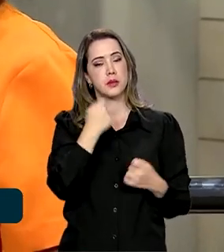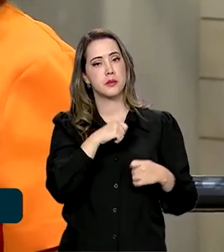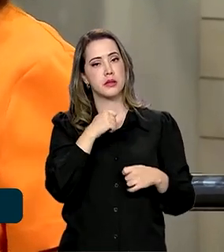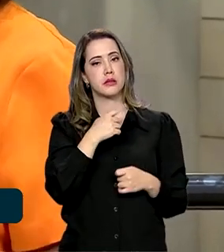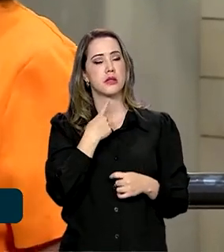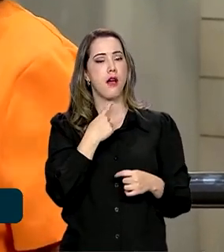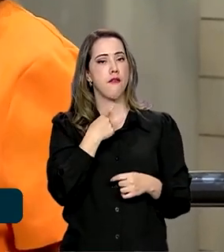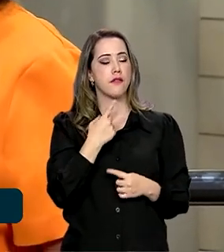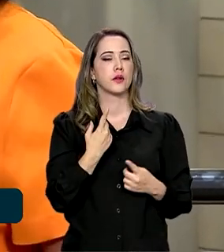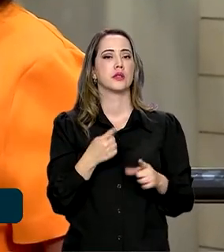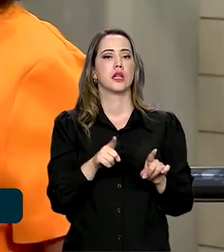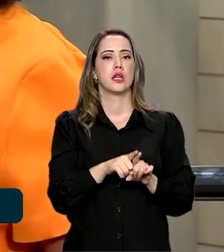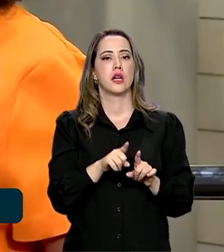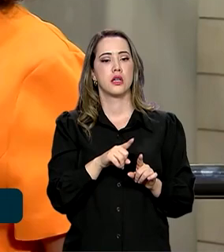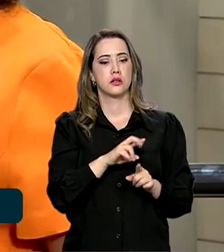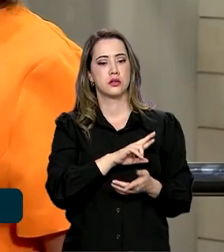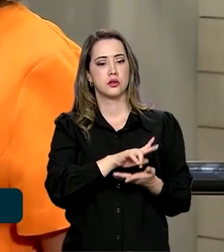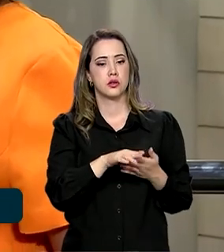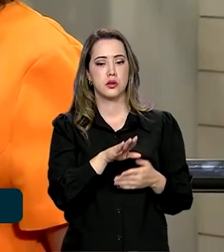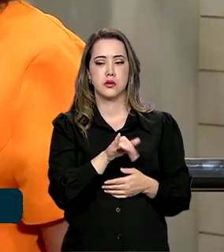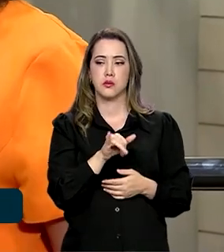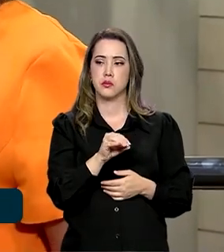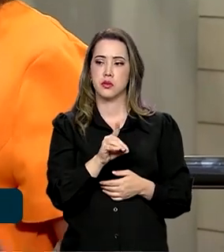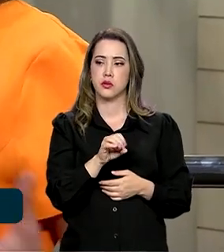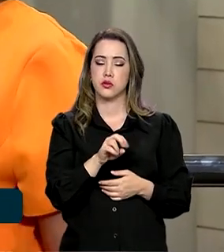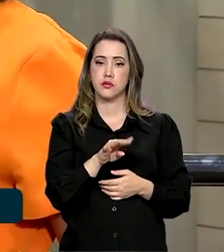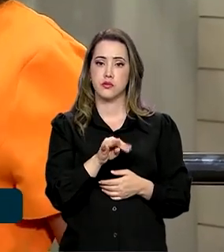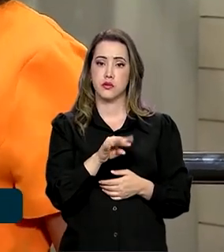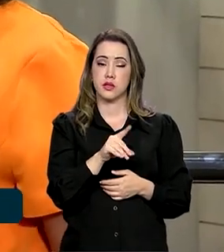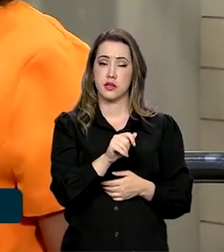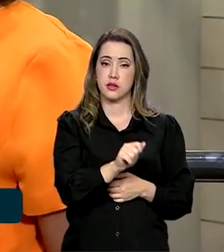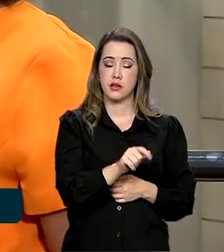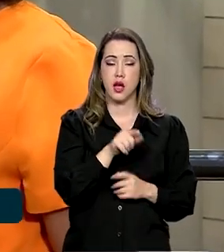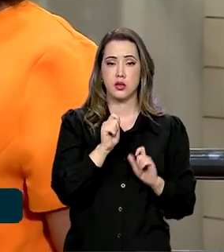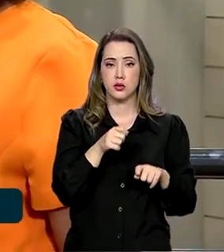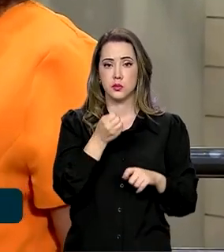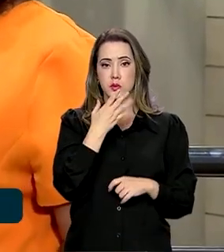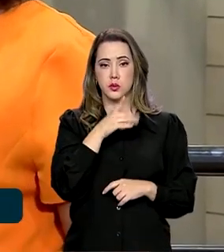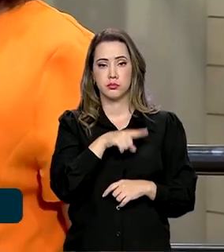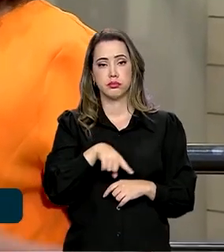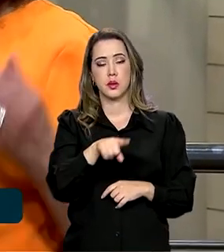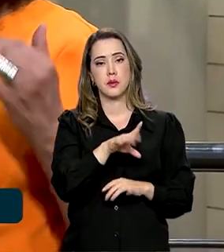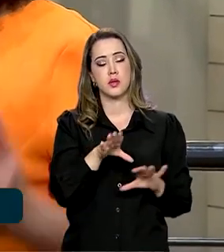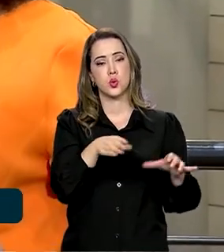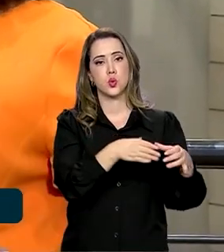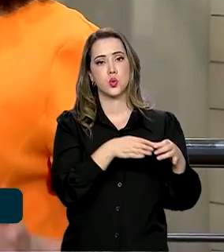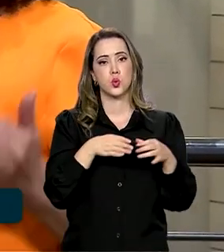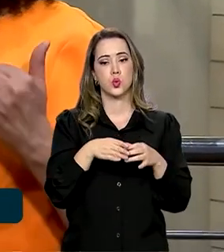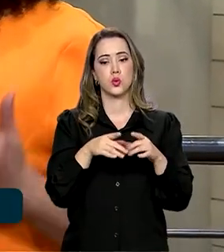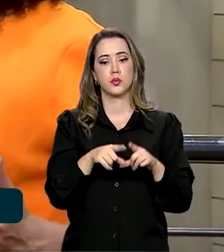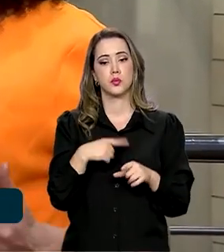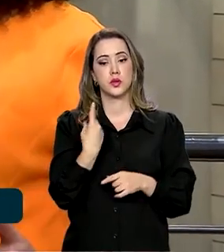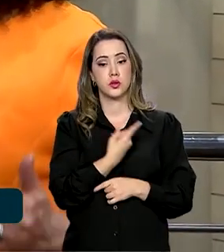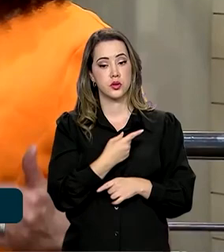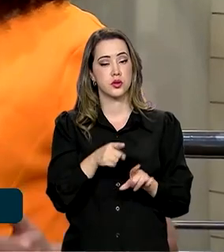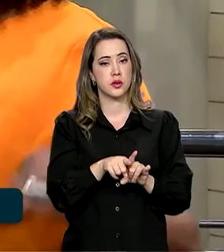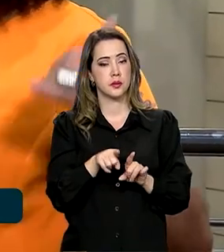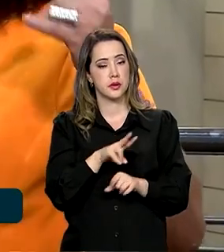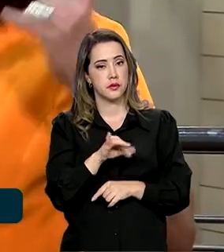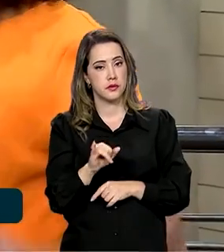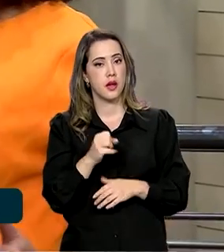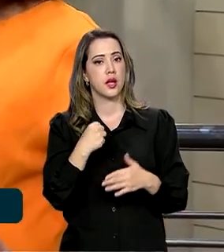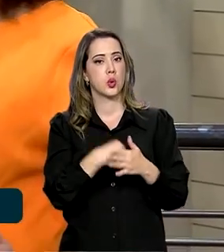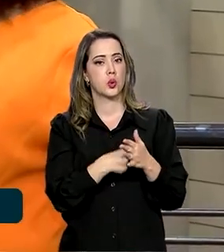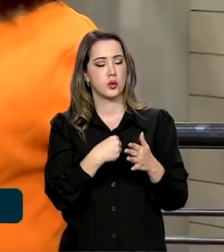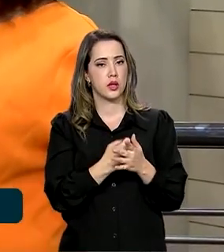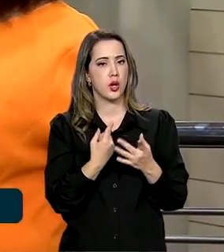vocações, entenda a biodiversidade e faça o beneficiamento que essas cadeias merecem. Também nós vamos fazer o enfrentamento